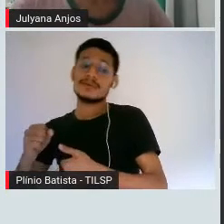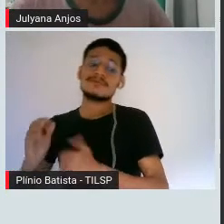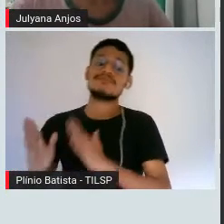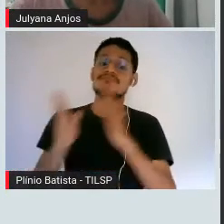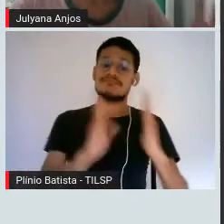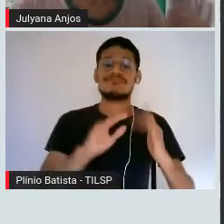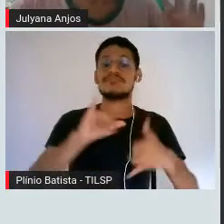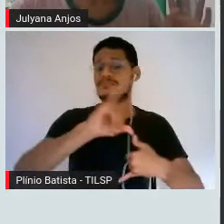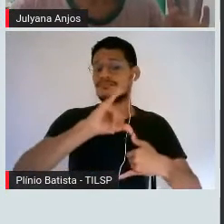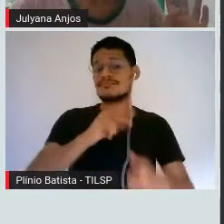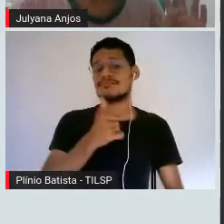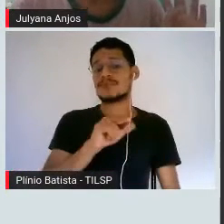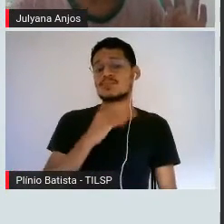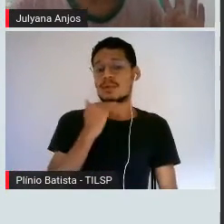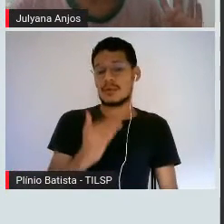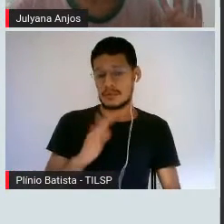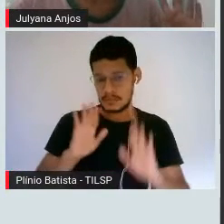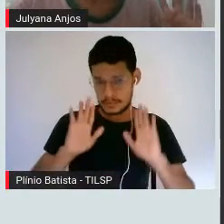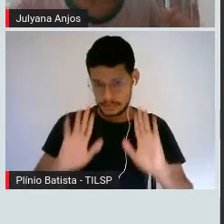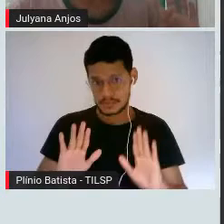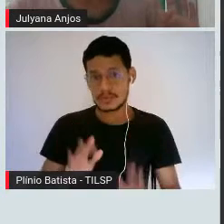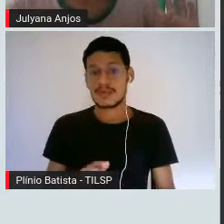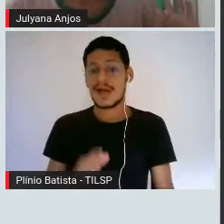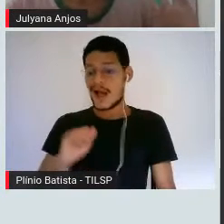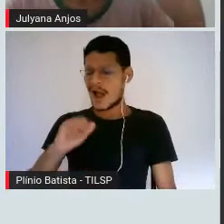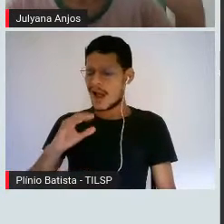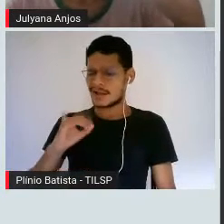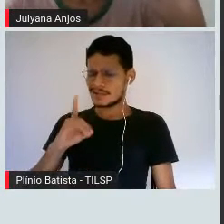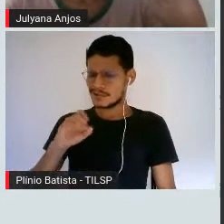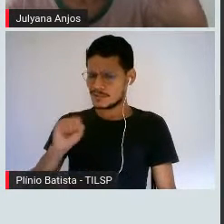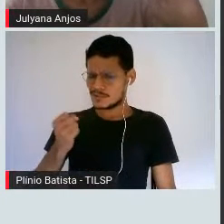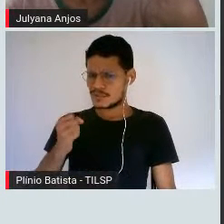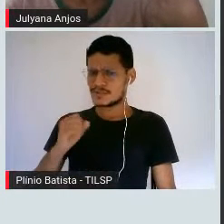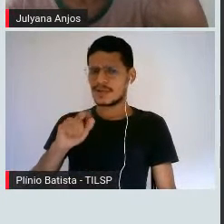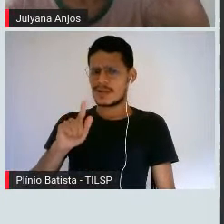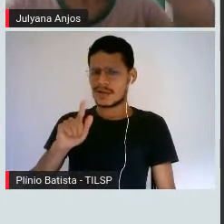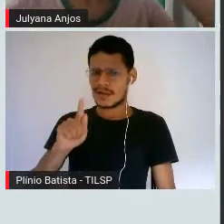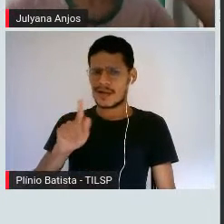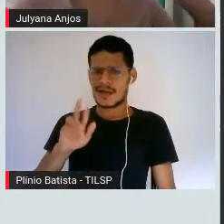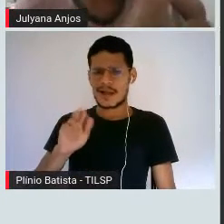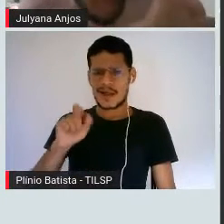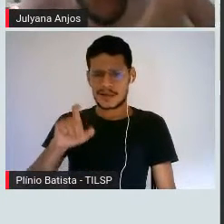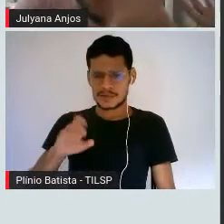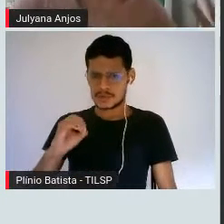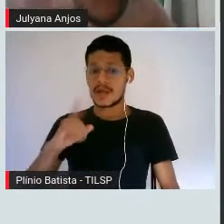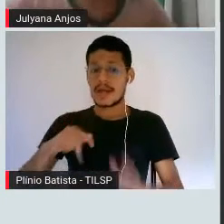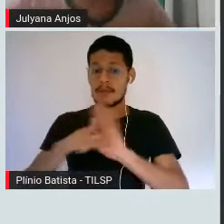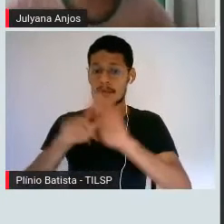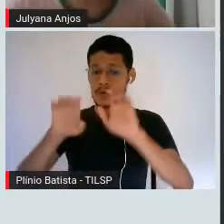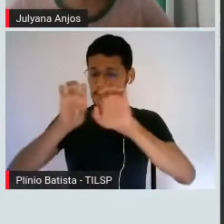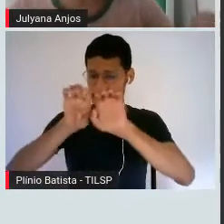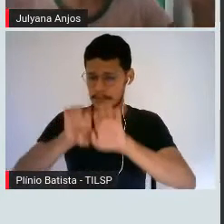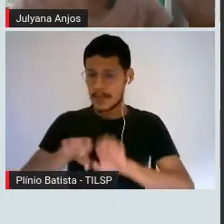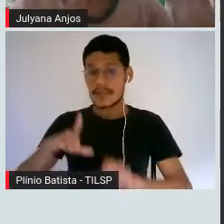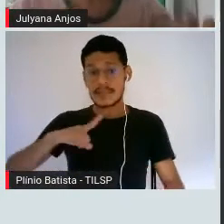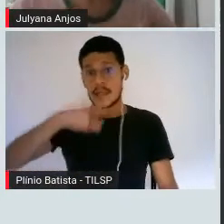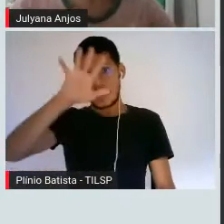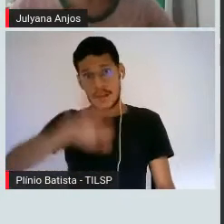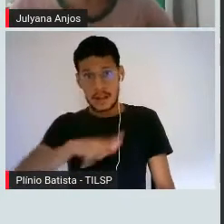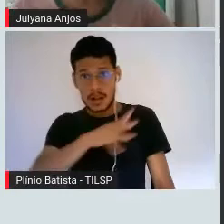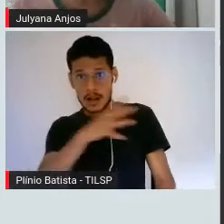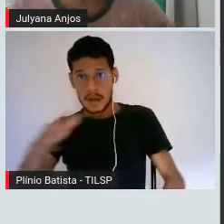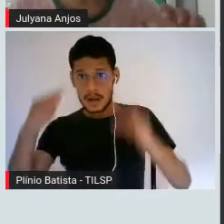graxo, ele vai ser uma estrutura que vai ser formada por uma cadeia muito longa,